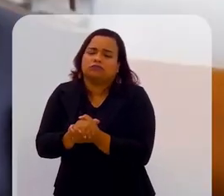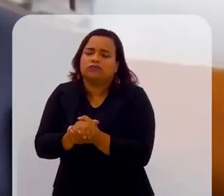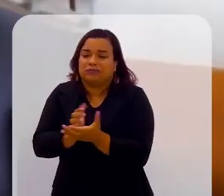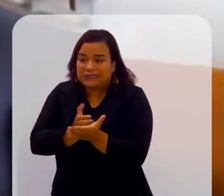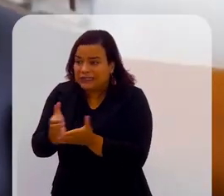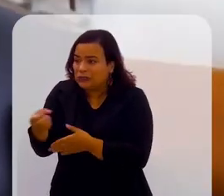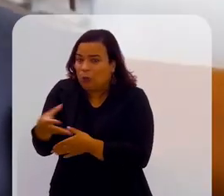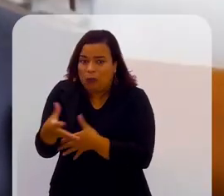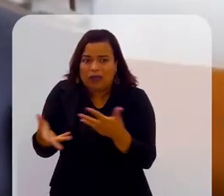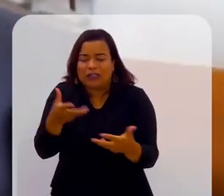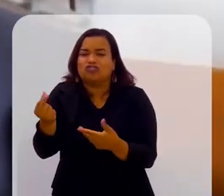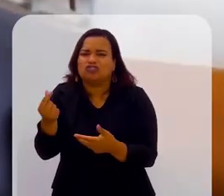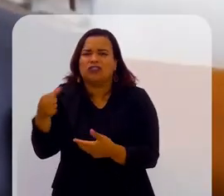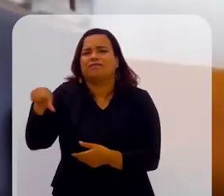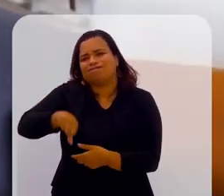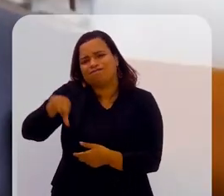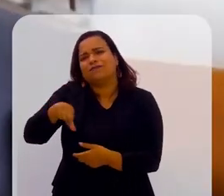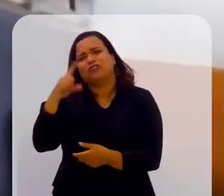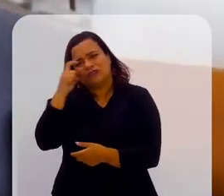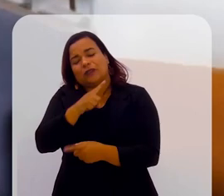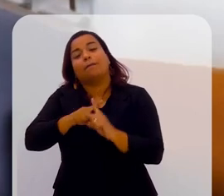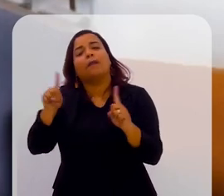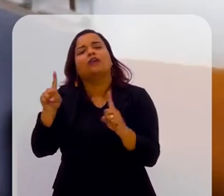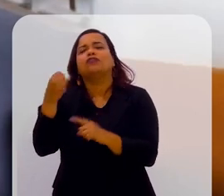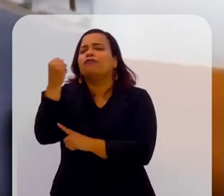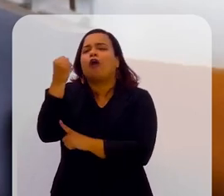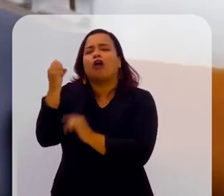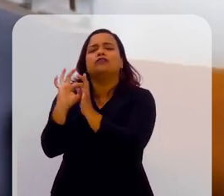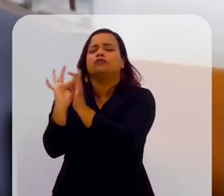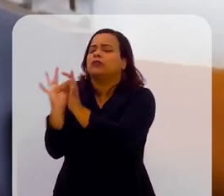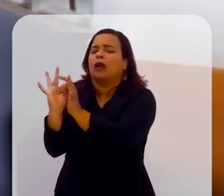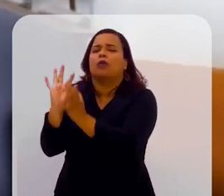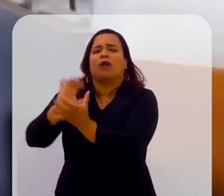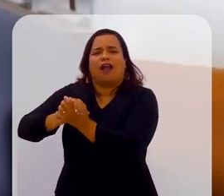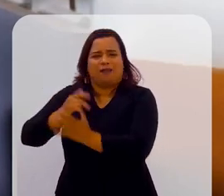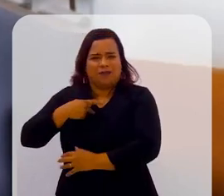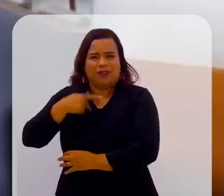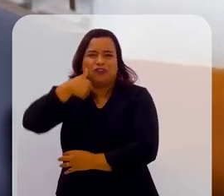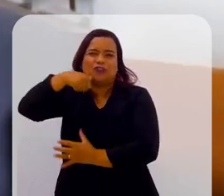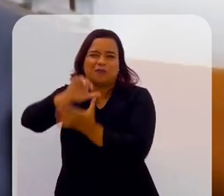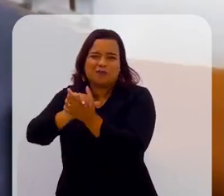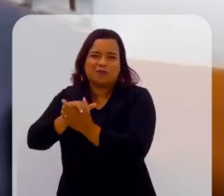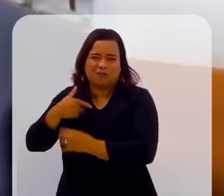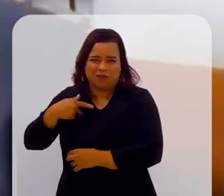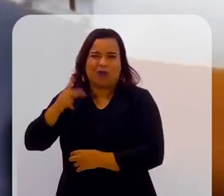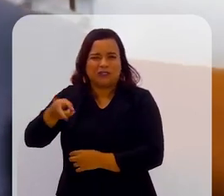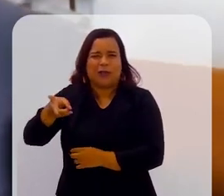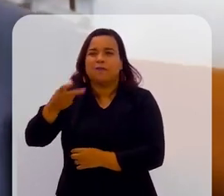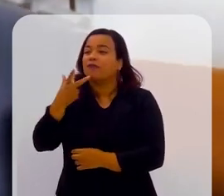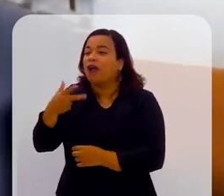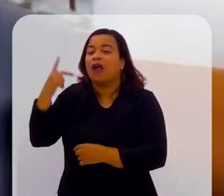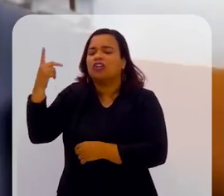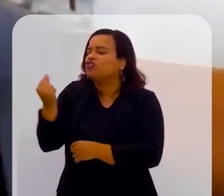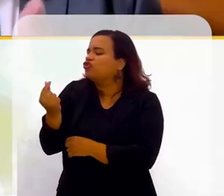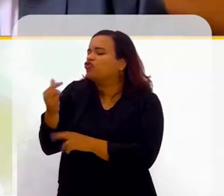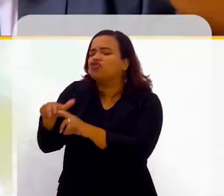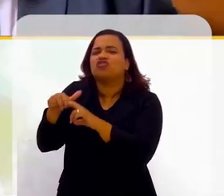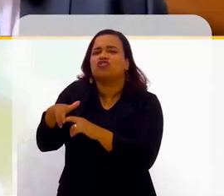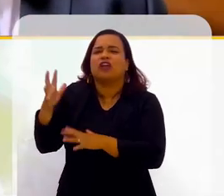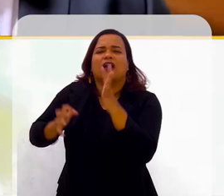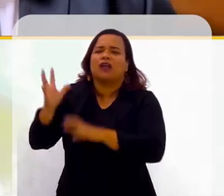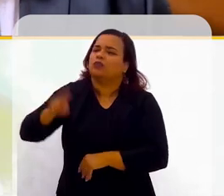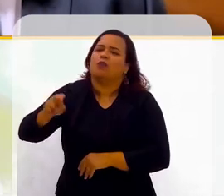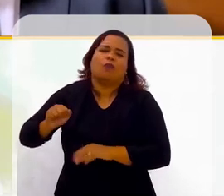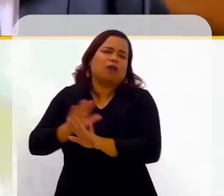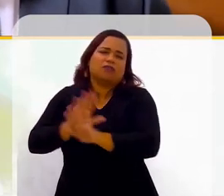mas que reforçou o vínculo do casamento. Minha esposa sempre fala que, ela fala assim, a gente nunca vai brigar por dinheiro, né? Que a gente não brigou quando